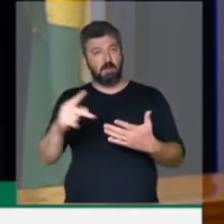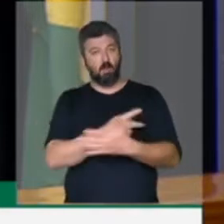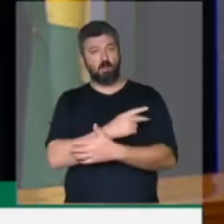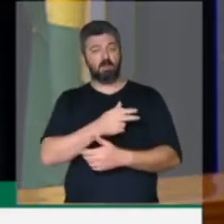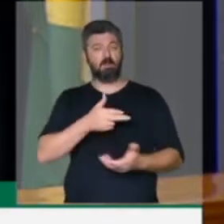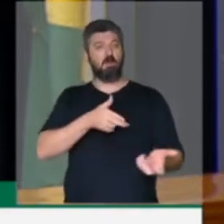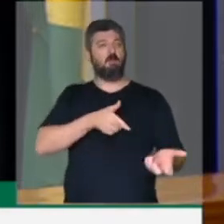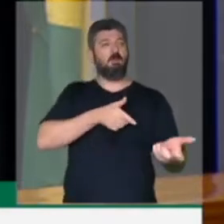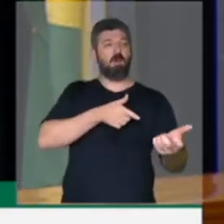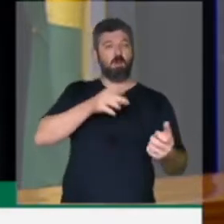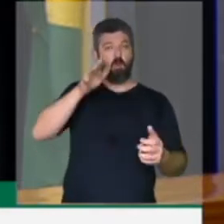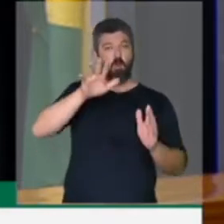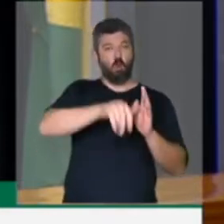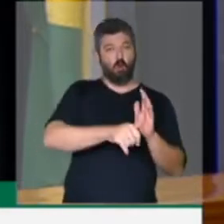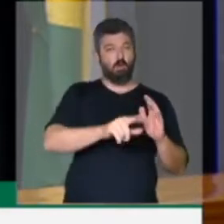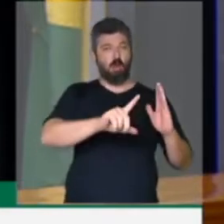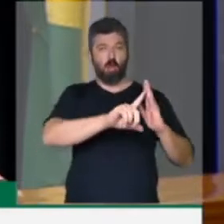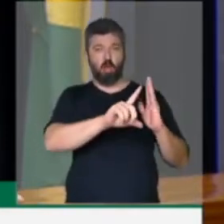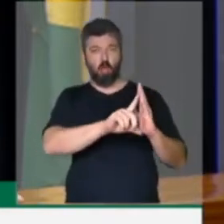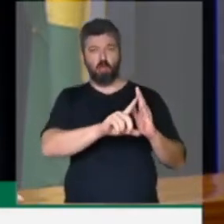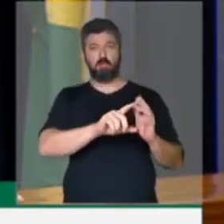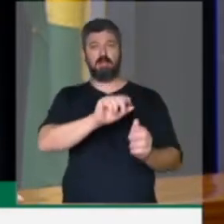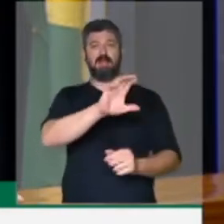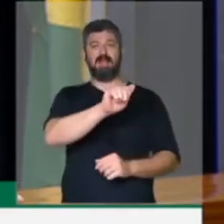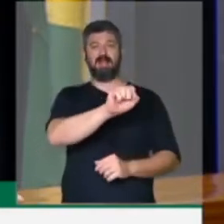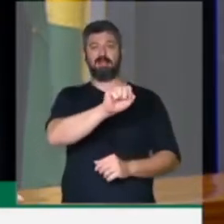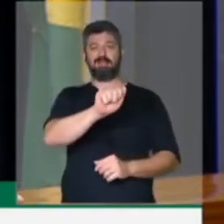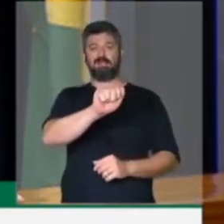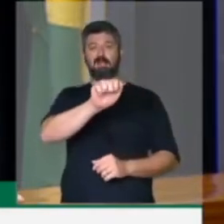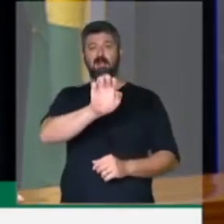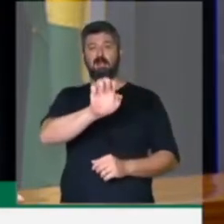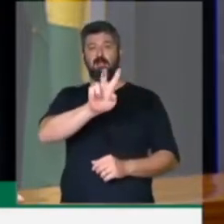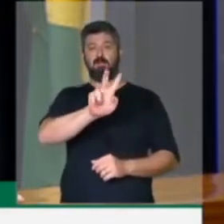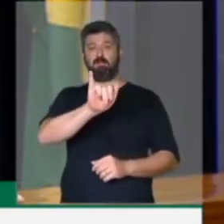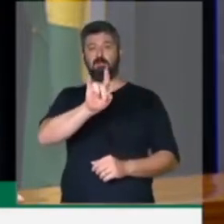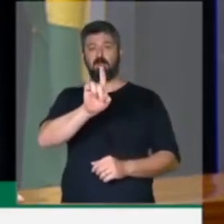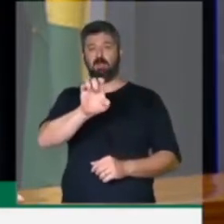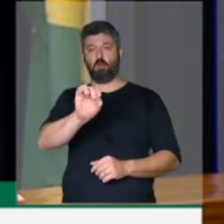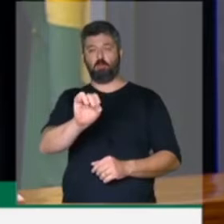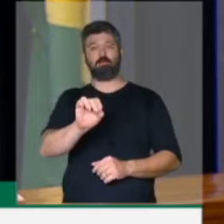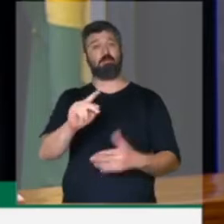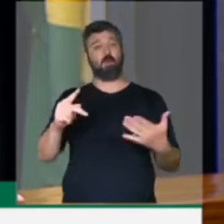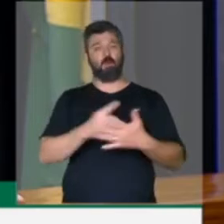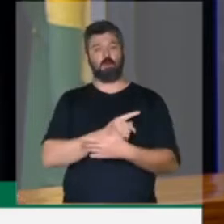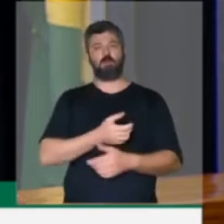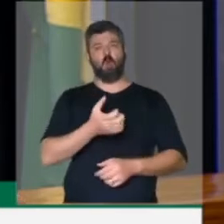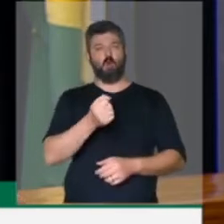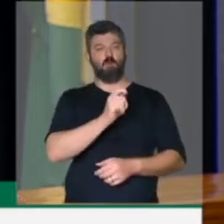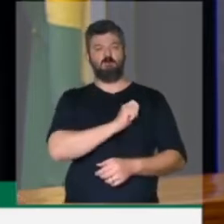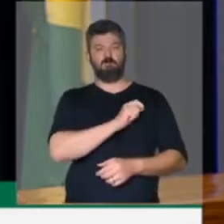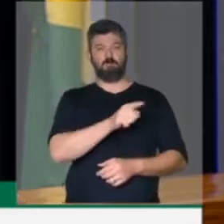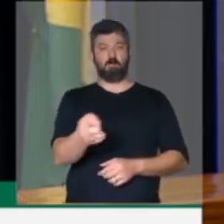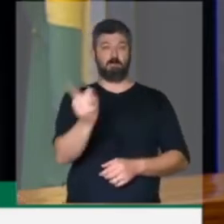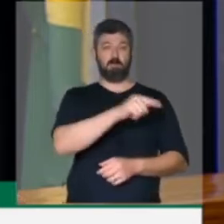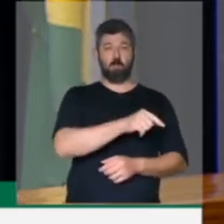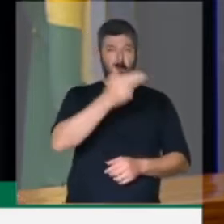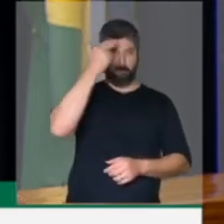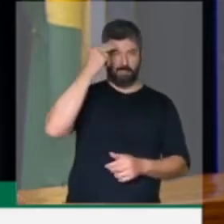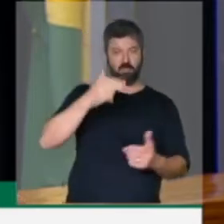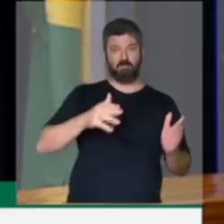assalto a uma loja, Casa e Vídeo, e foi covardemente alvejado pelo lado,